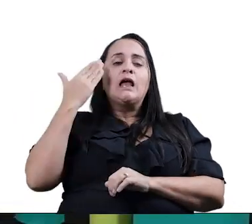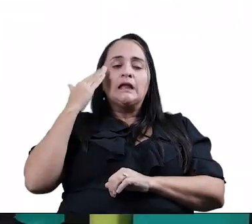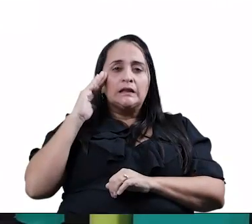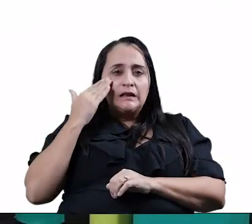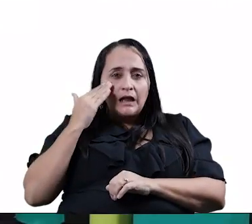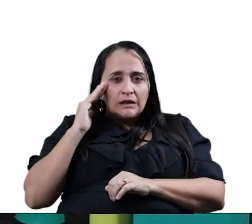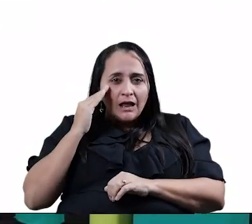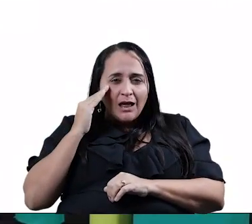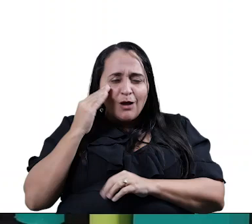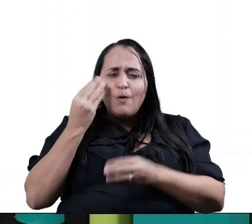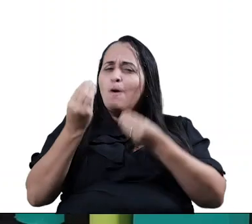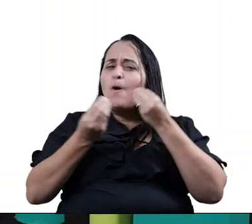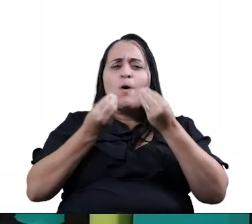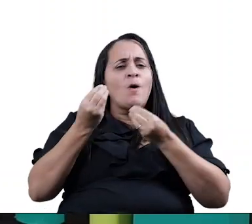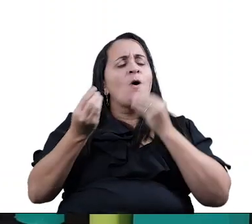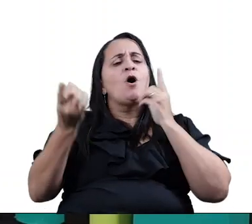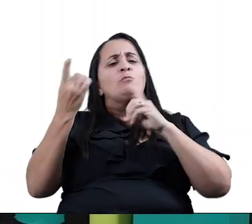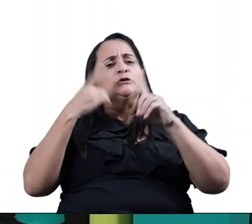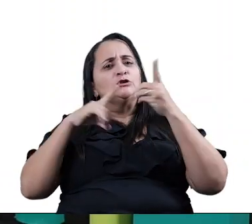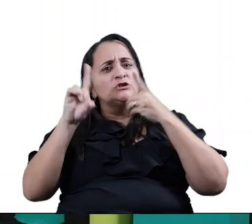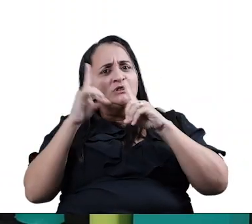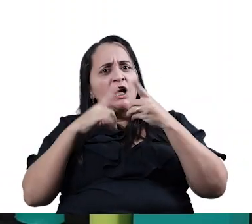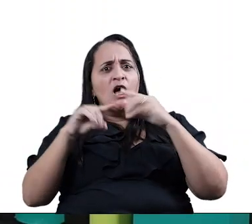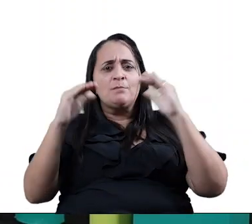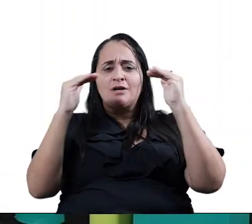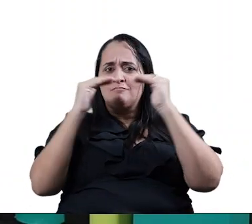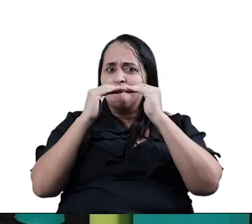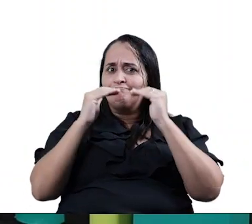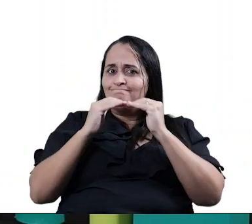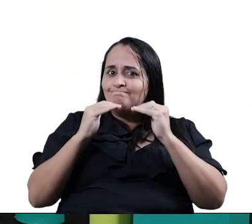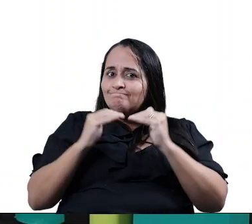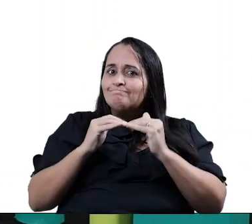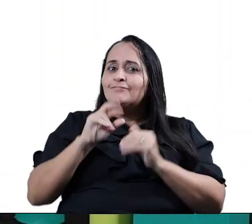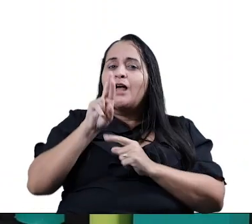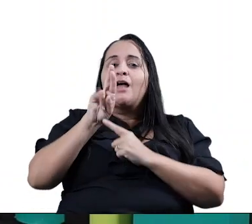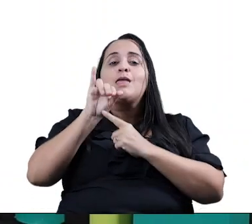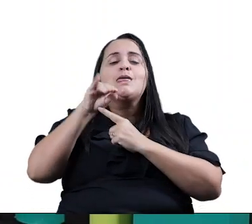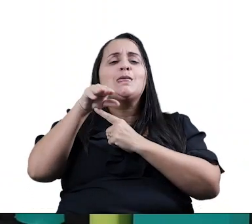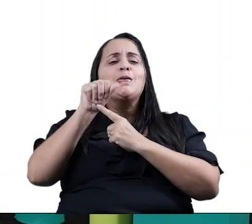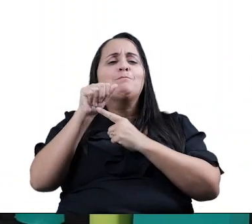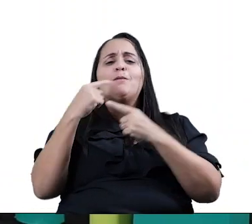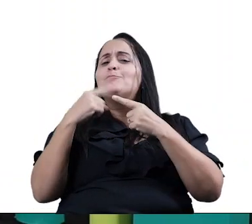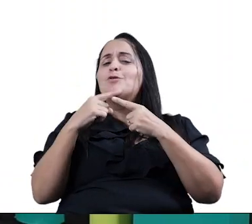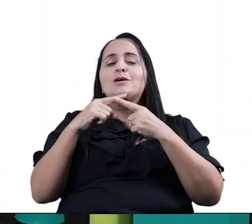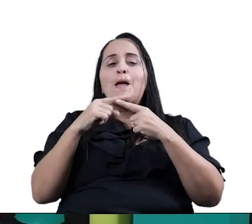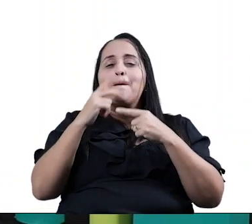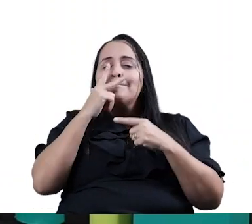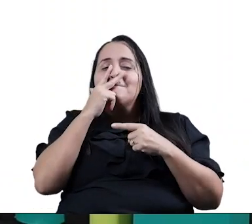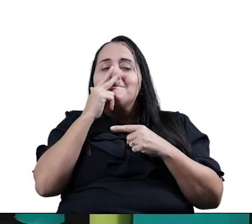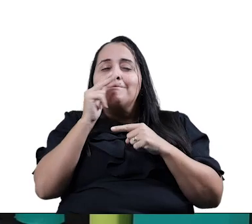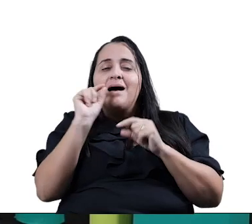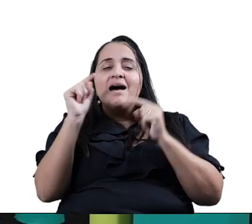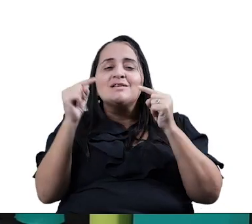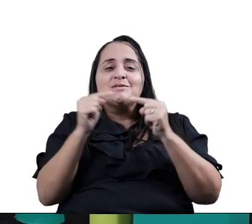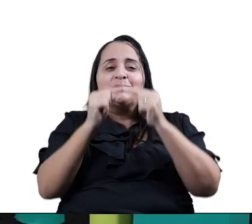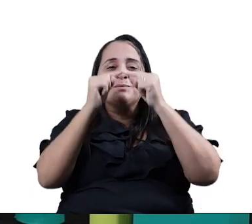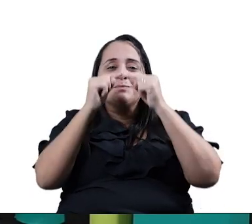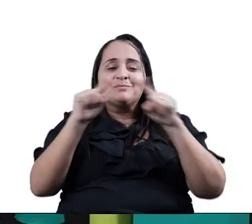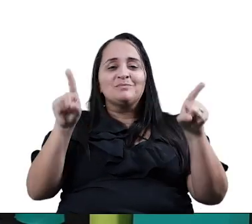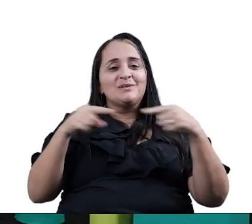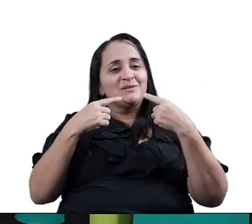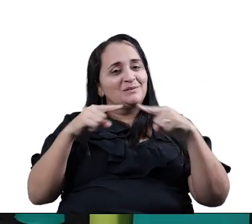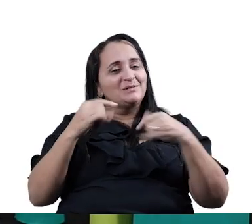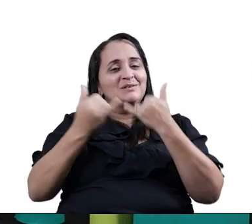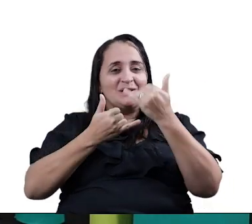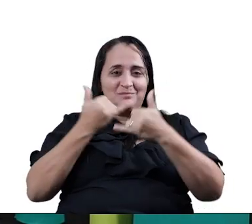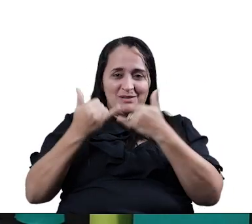Entenderam a dinâmica da rima, da canção Que parece muito com os versinhos que aprendemos na brincadeira